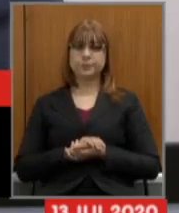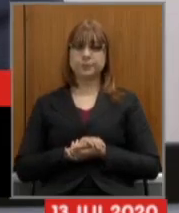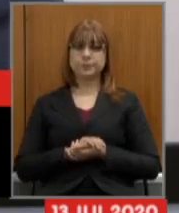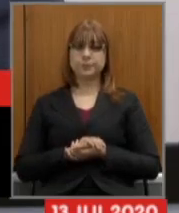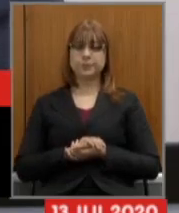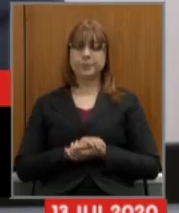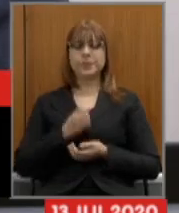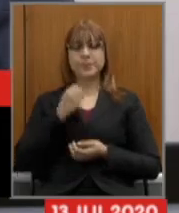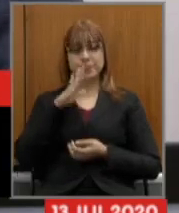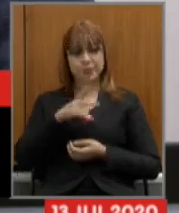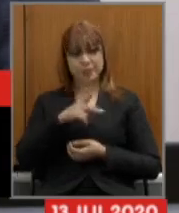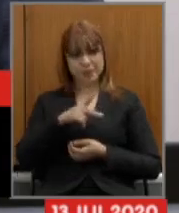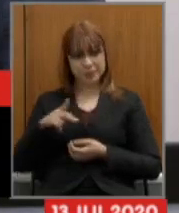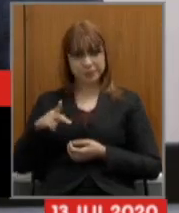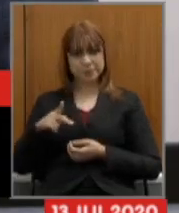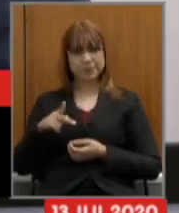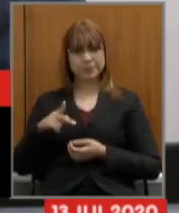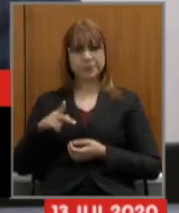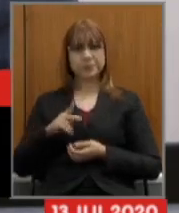boa tarde presidente